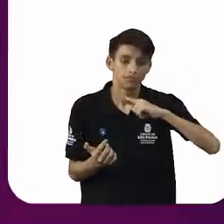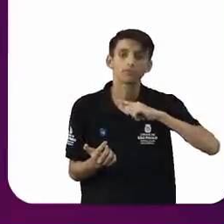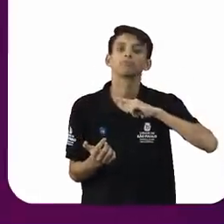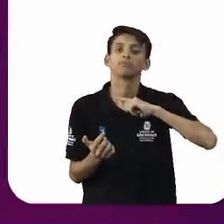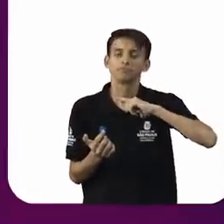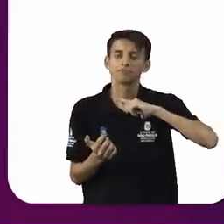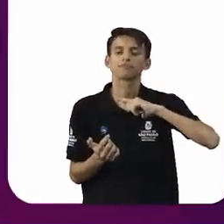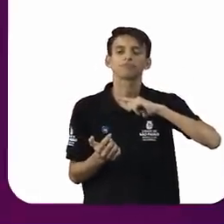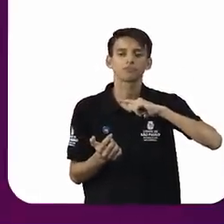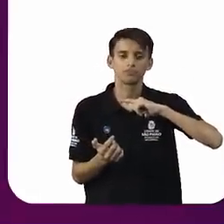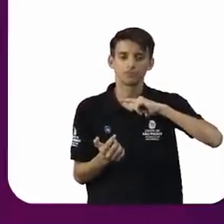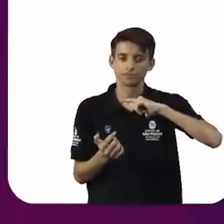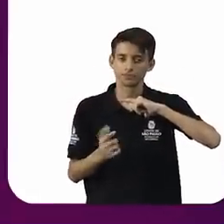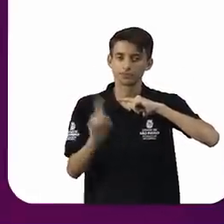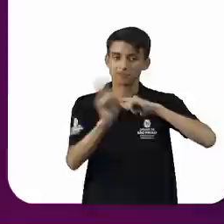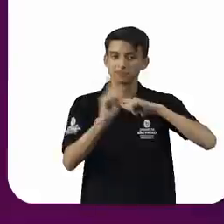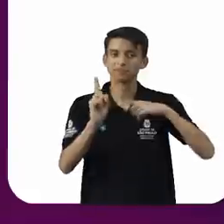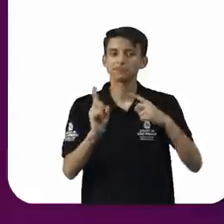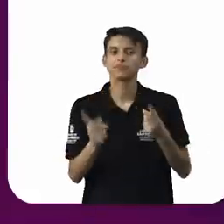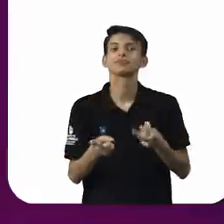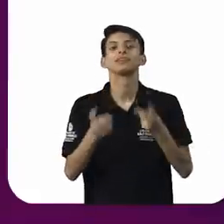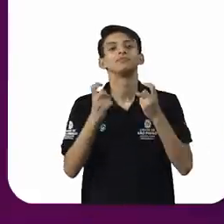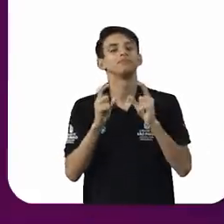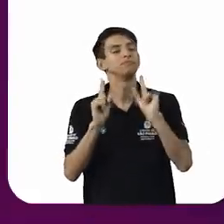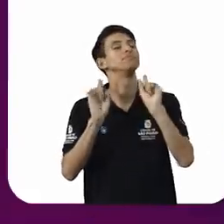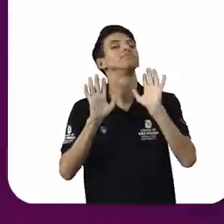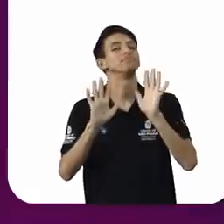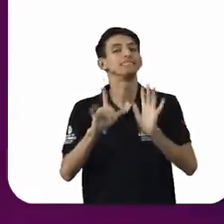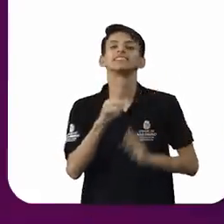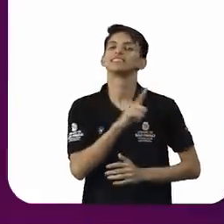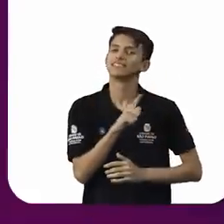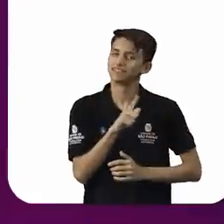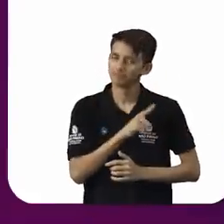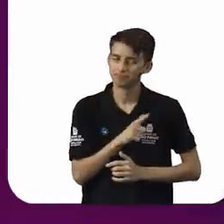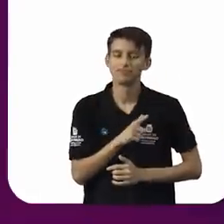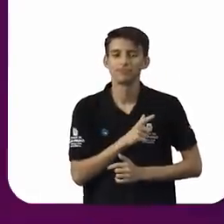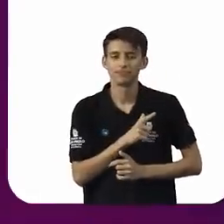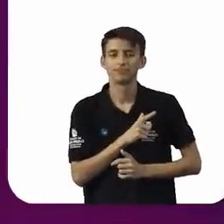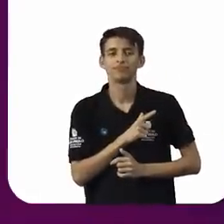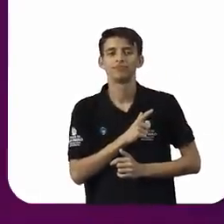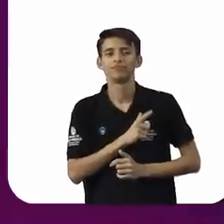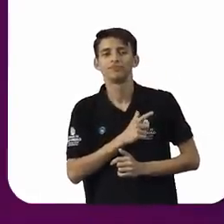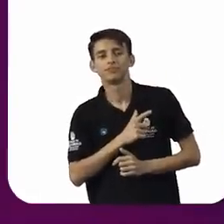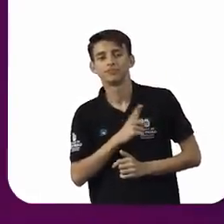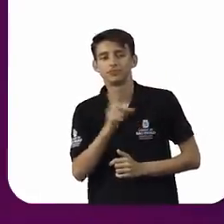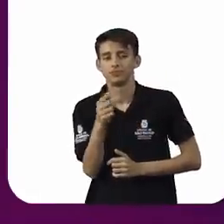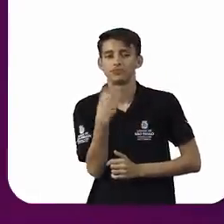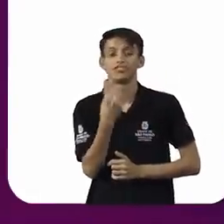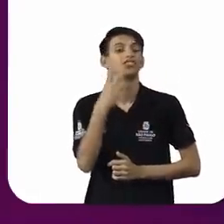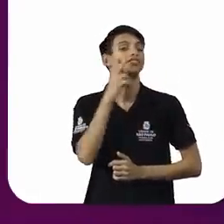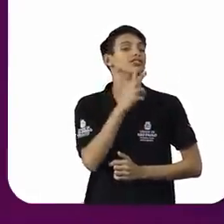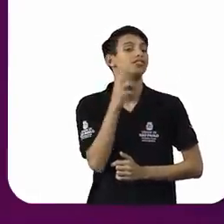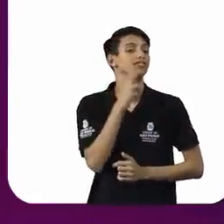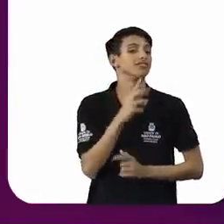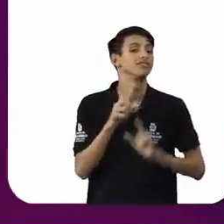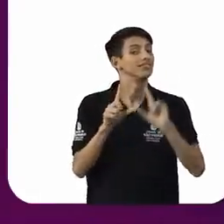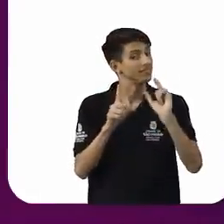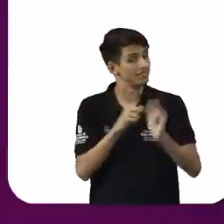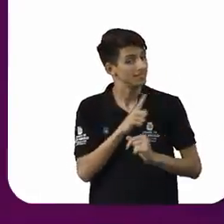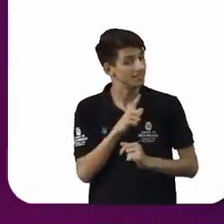um sentido histórico, que